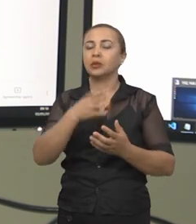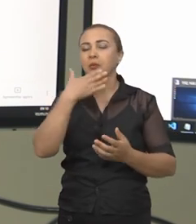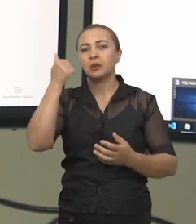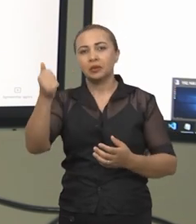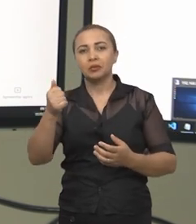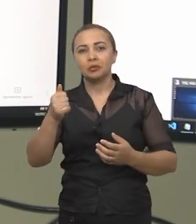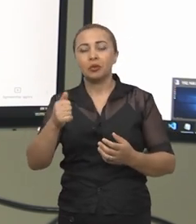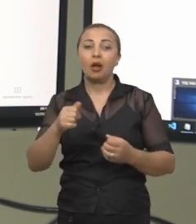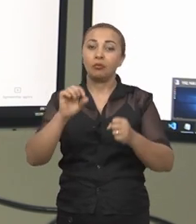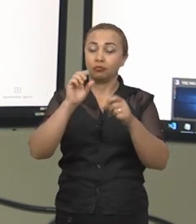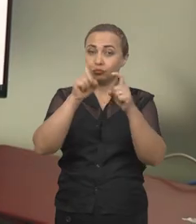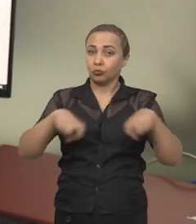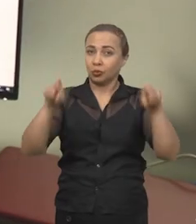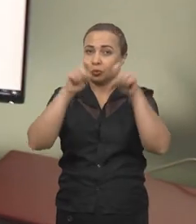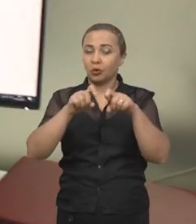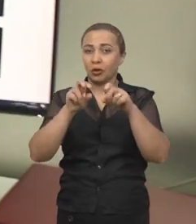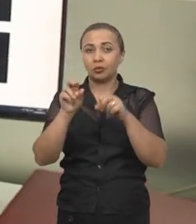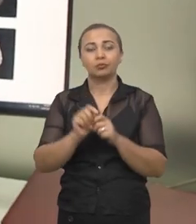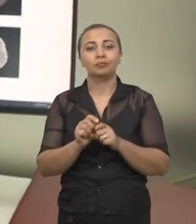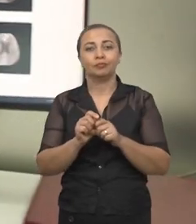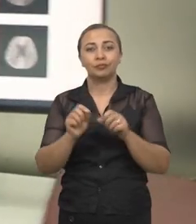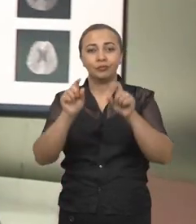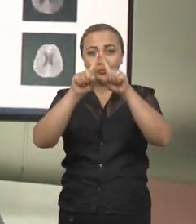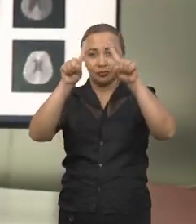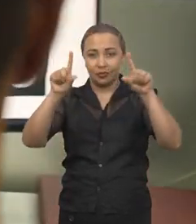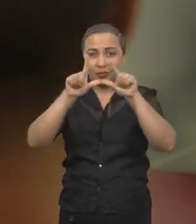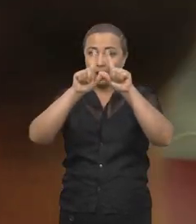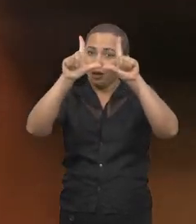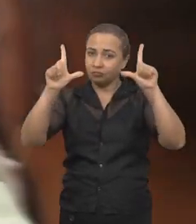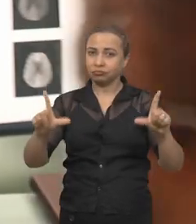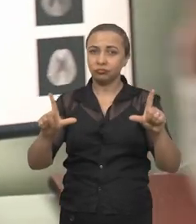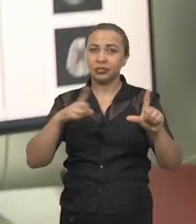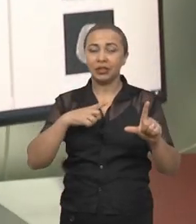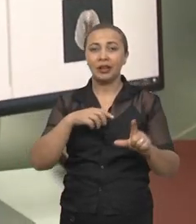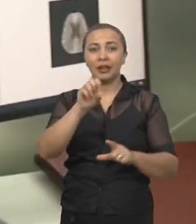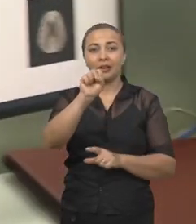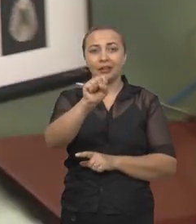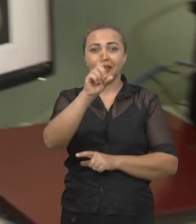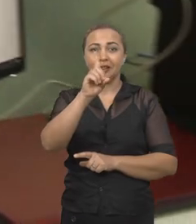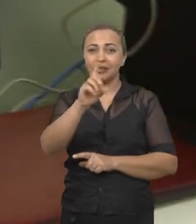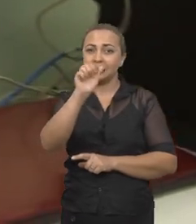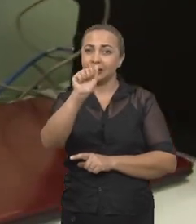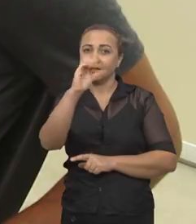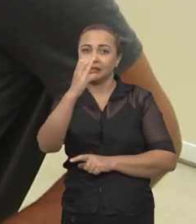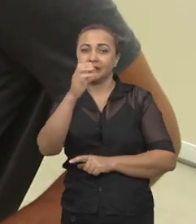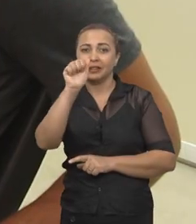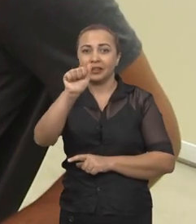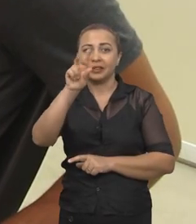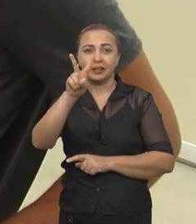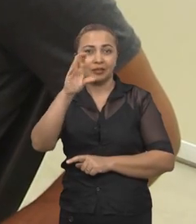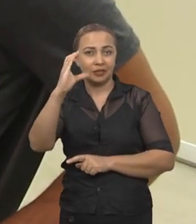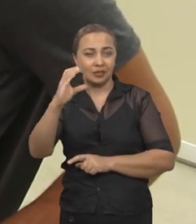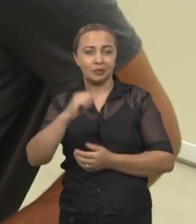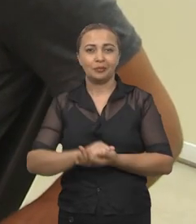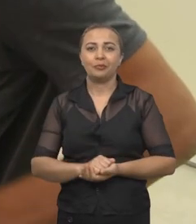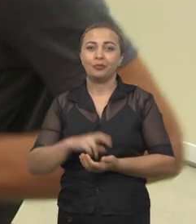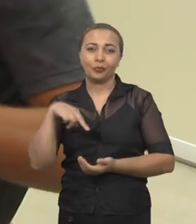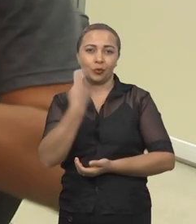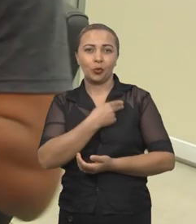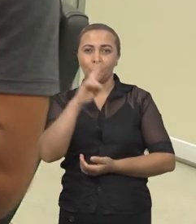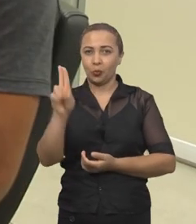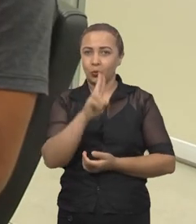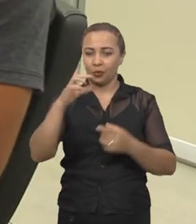otimização do software a plataforma recebe o nome de S-DAC AVC nós utilizamos uma